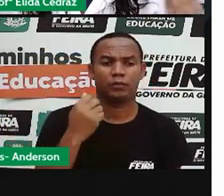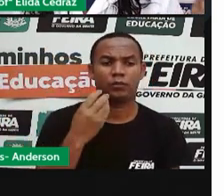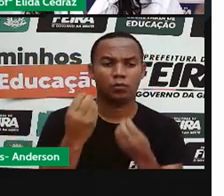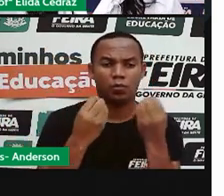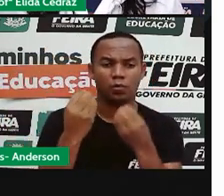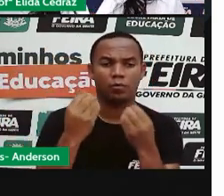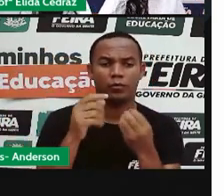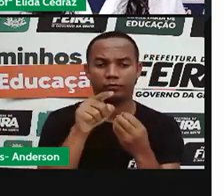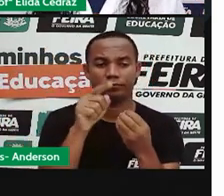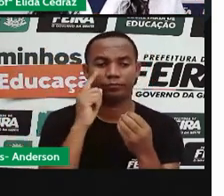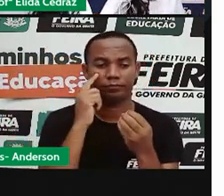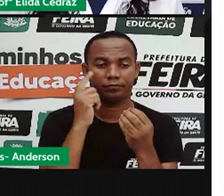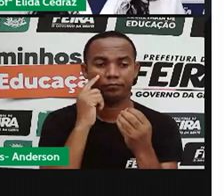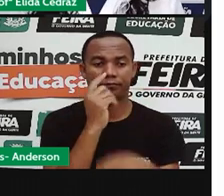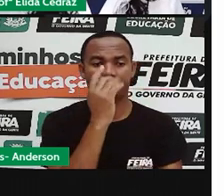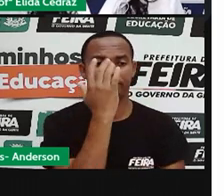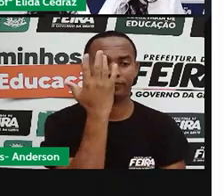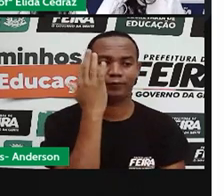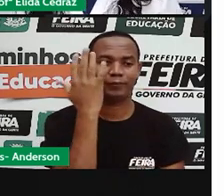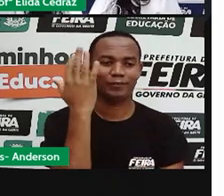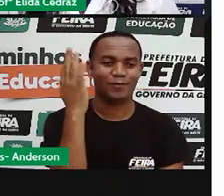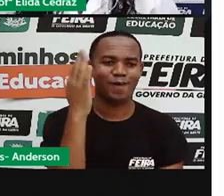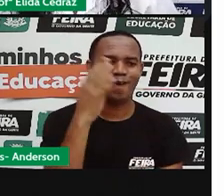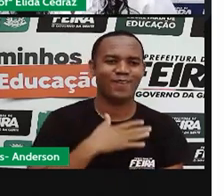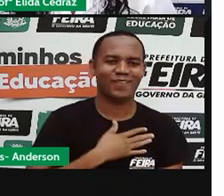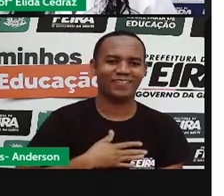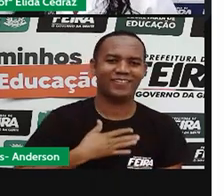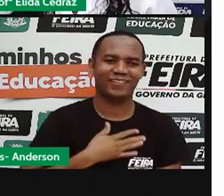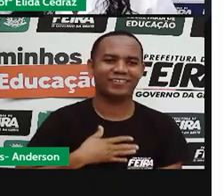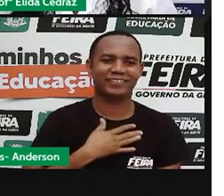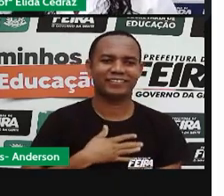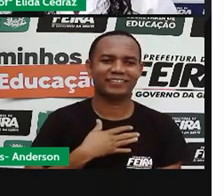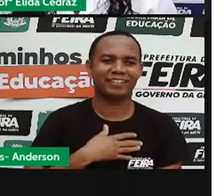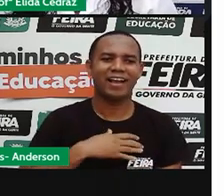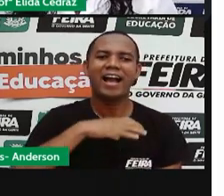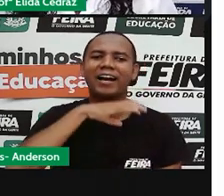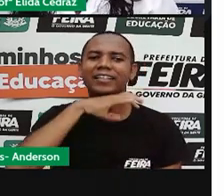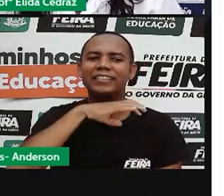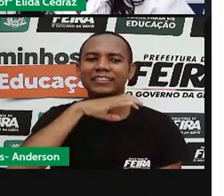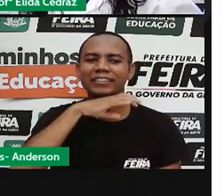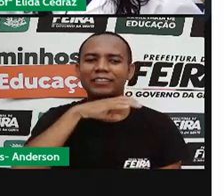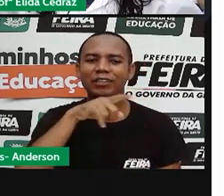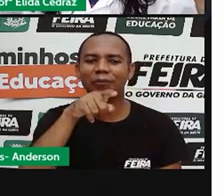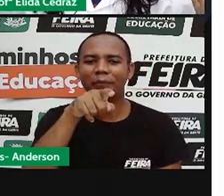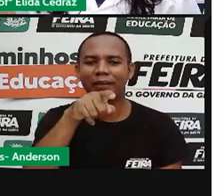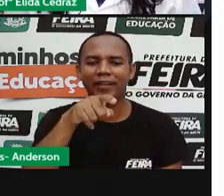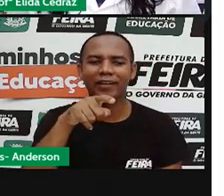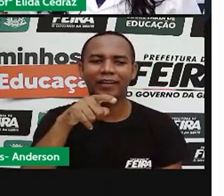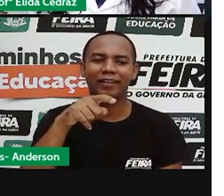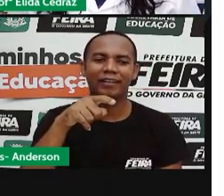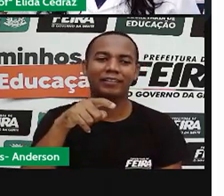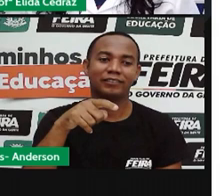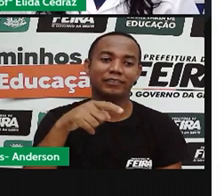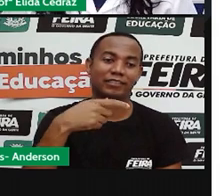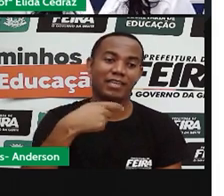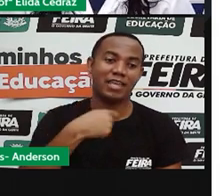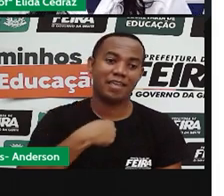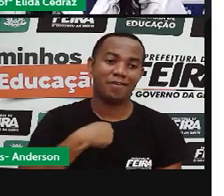as plantas, os animais, para a gente.